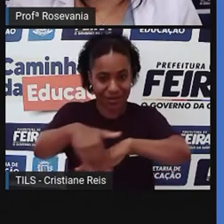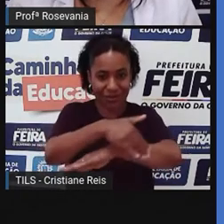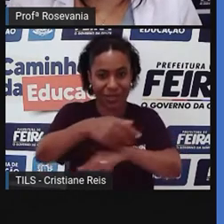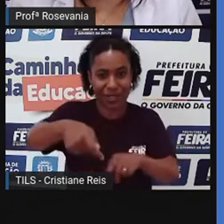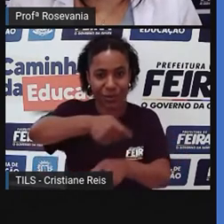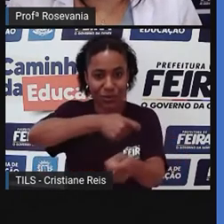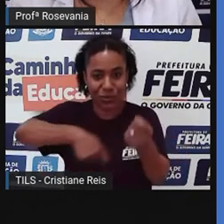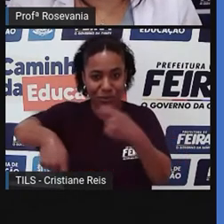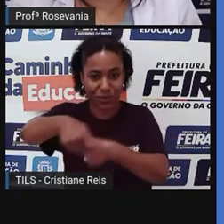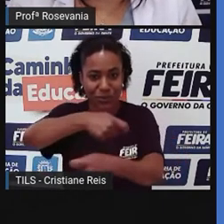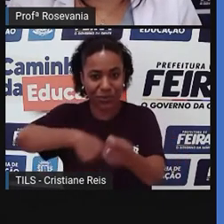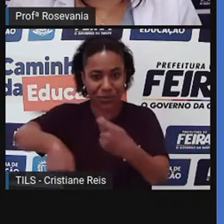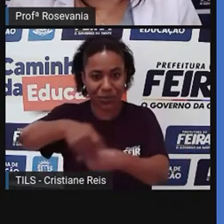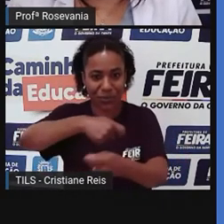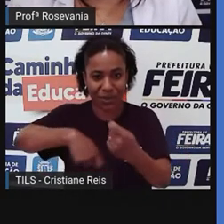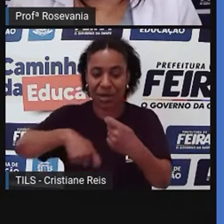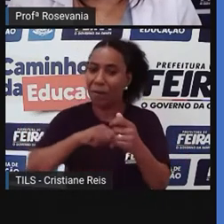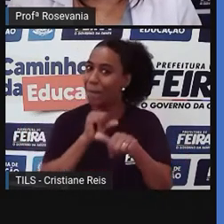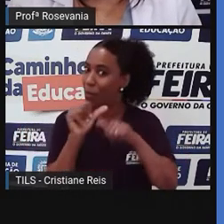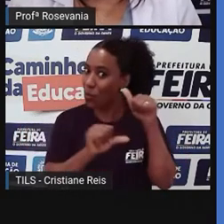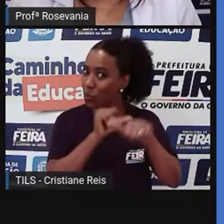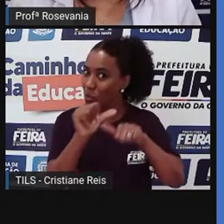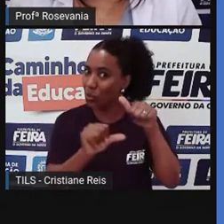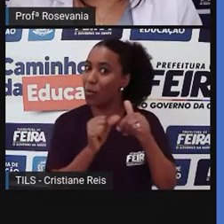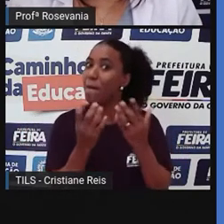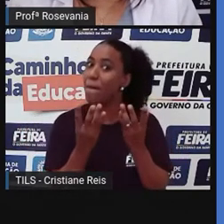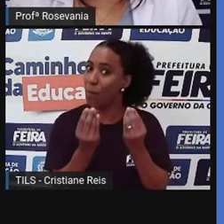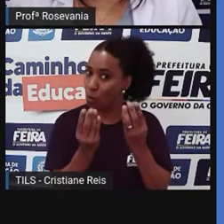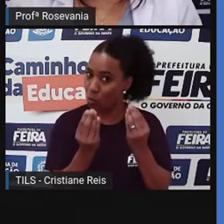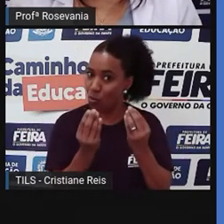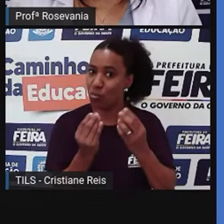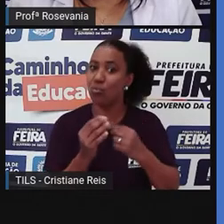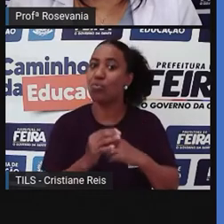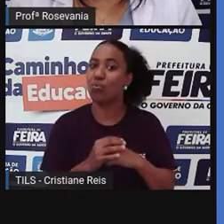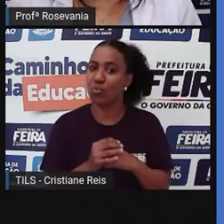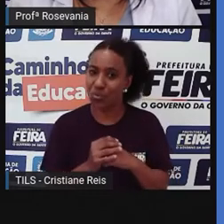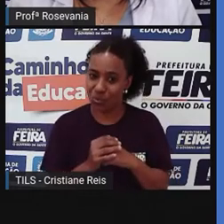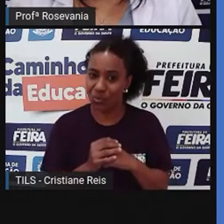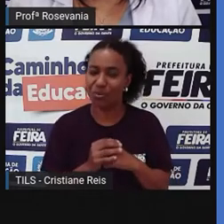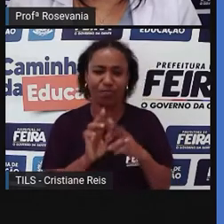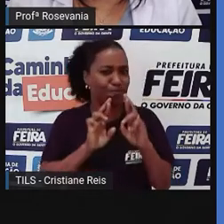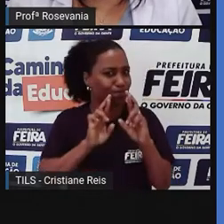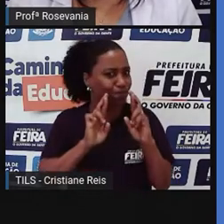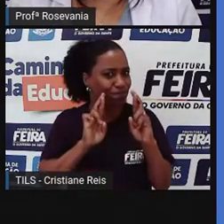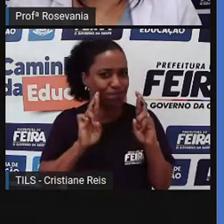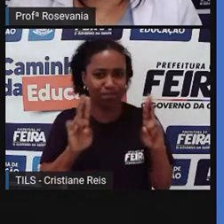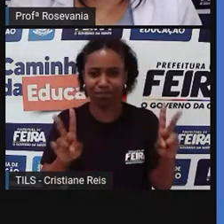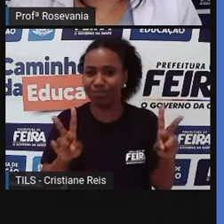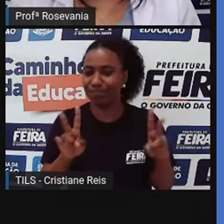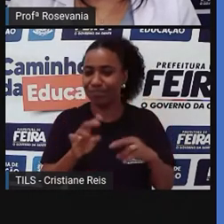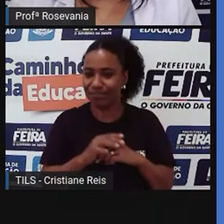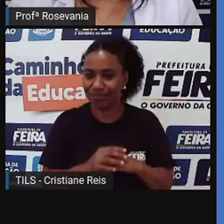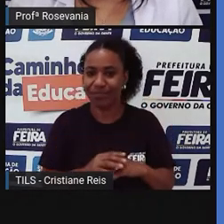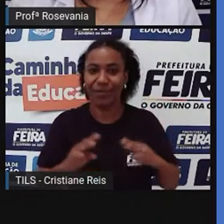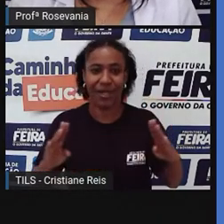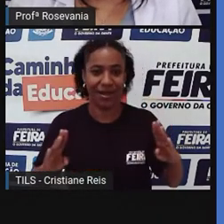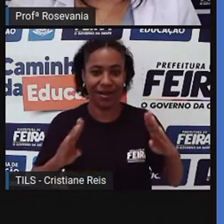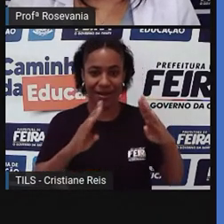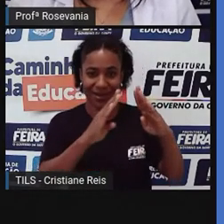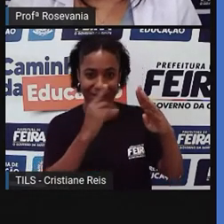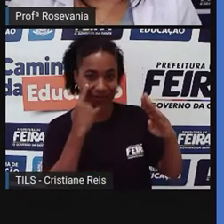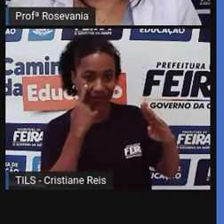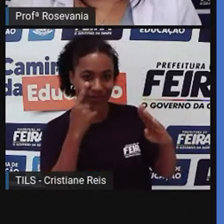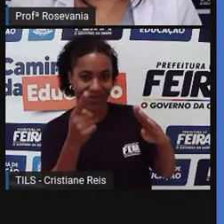um pouco, com as características, quer mudou muito, né, as características, mas ainda existe, ó, aqui, ó, o prédio do Cuca, você ainda